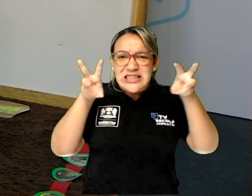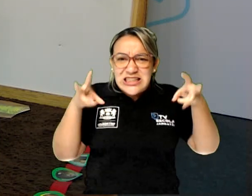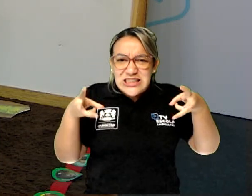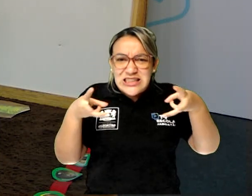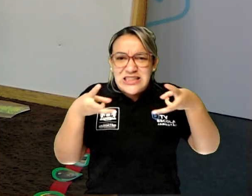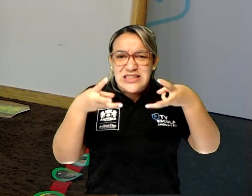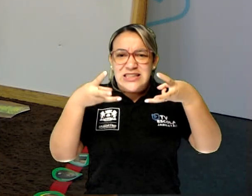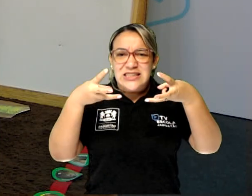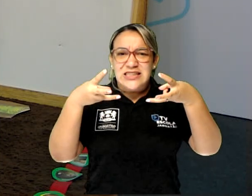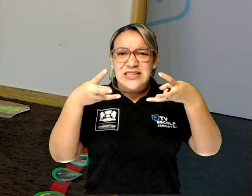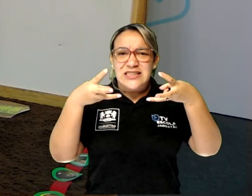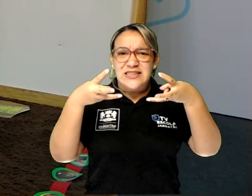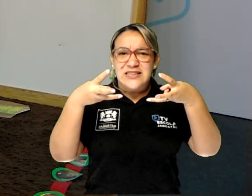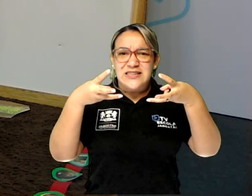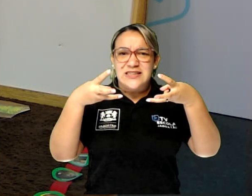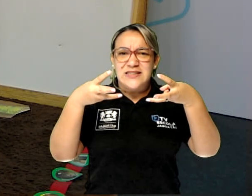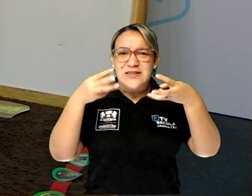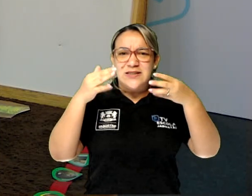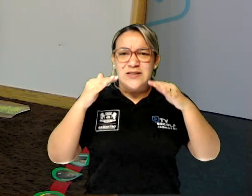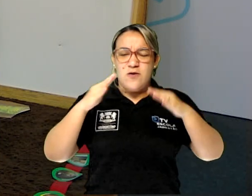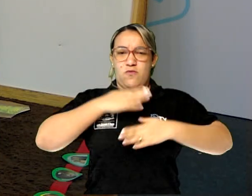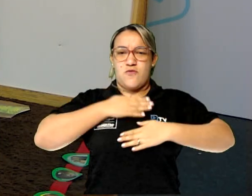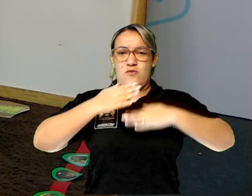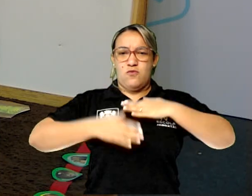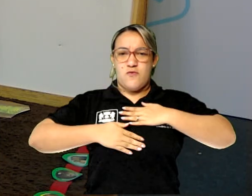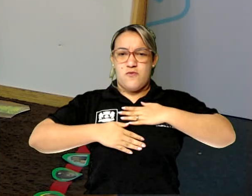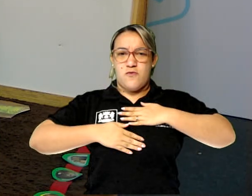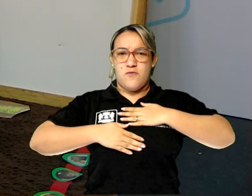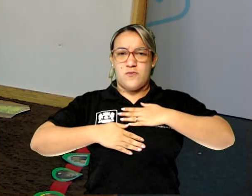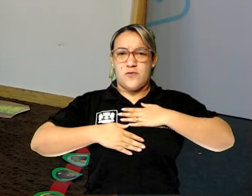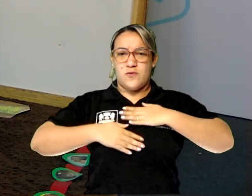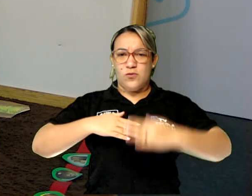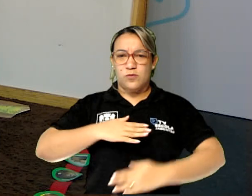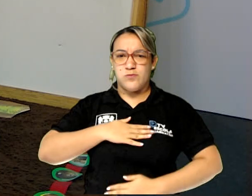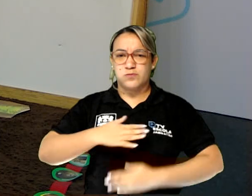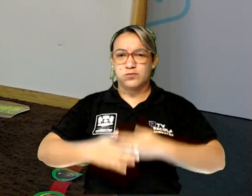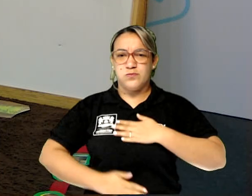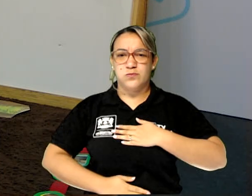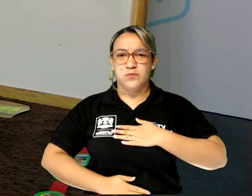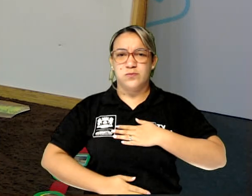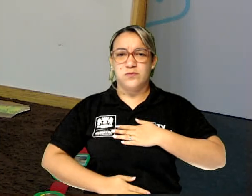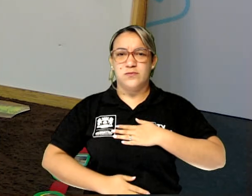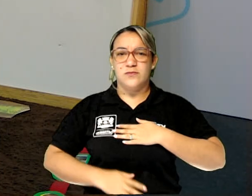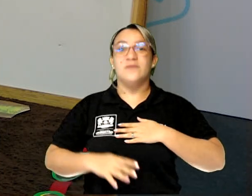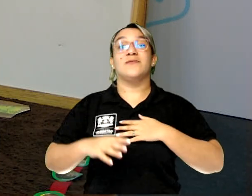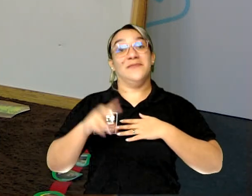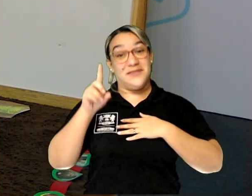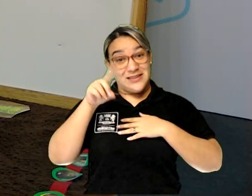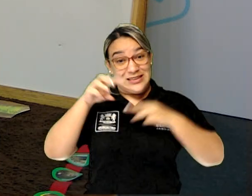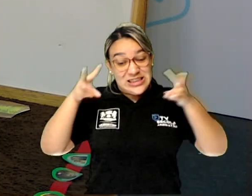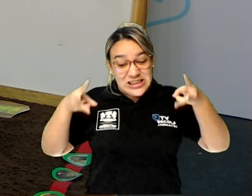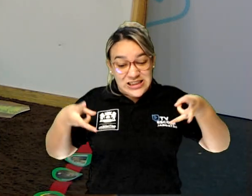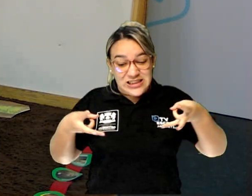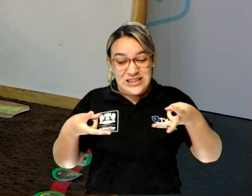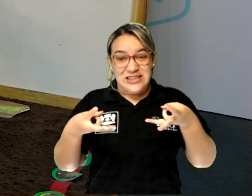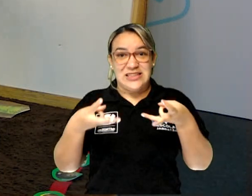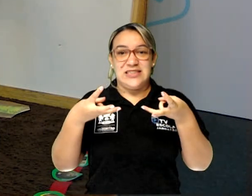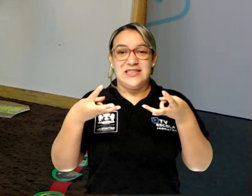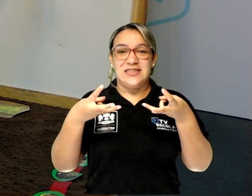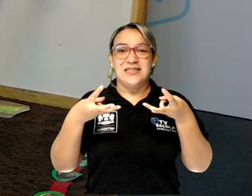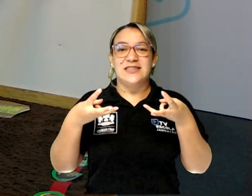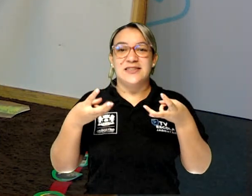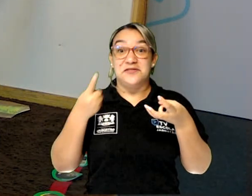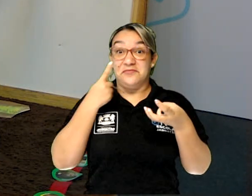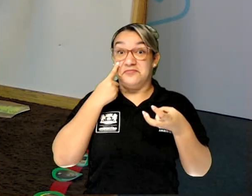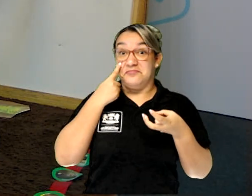As mãos estão na parte de cima do corpo ou na parte de baixo do corpo? Na parte de cima. Muito bem. Então,